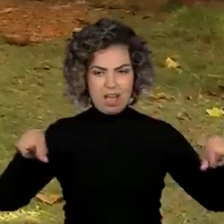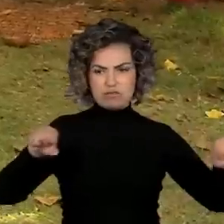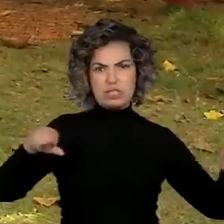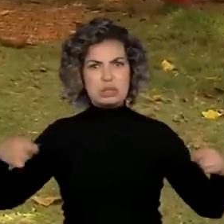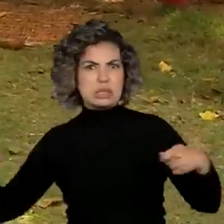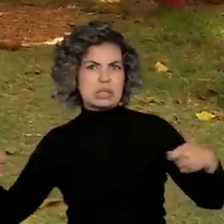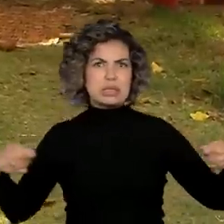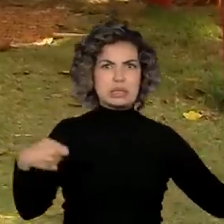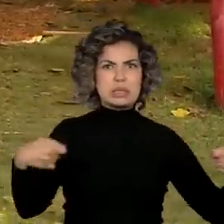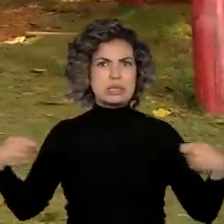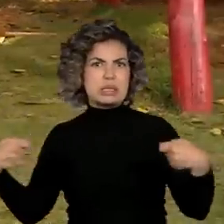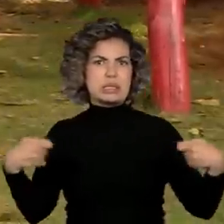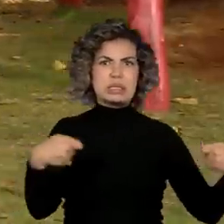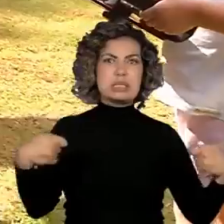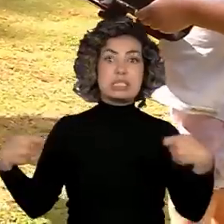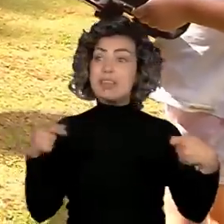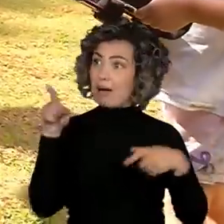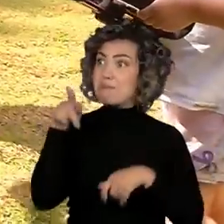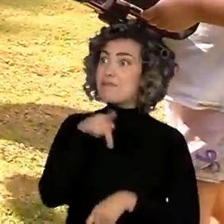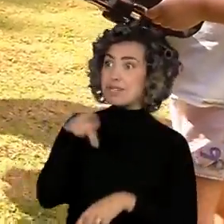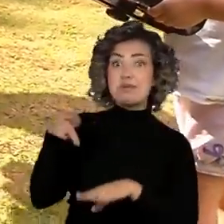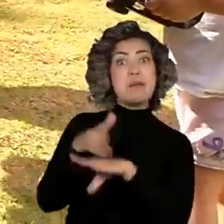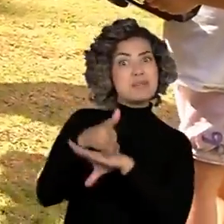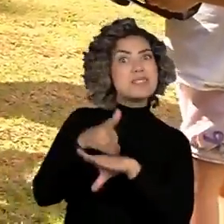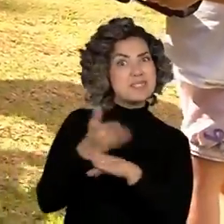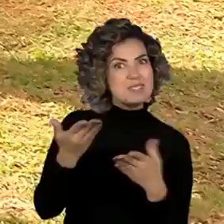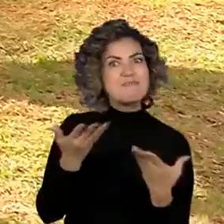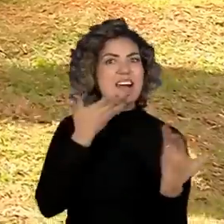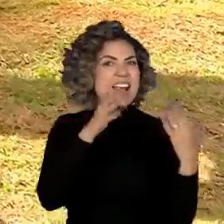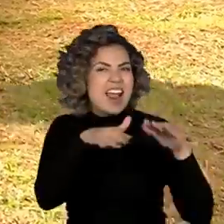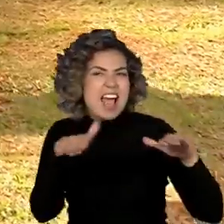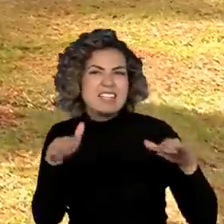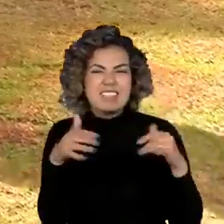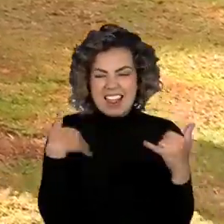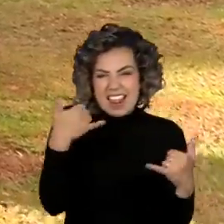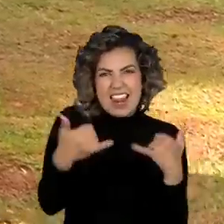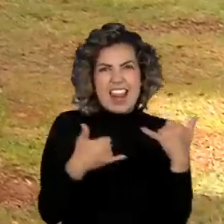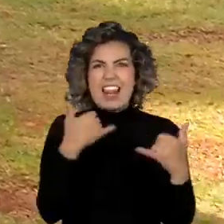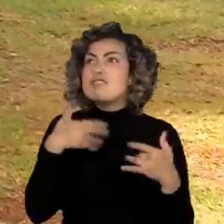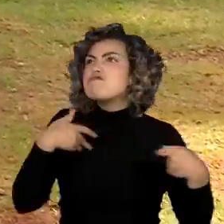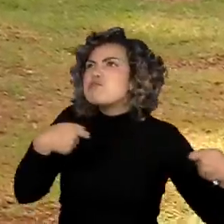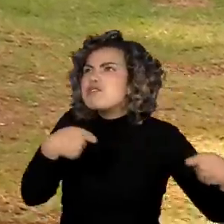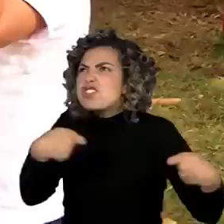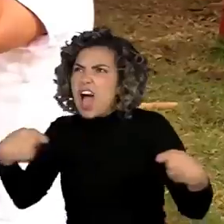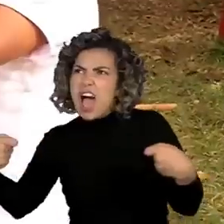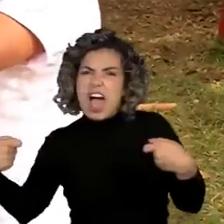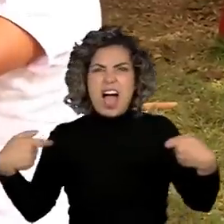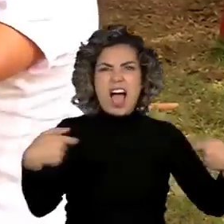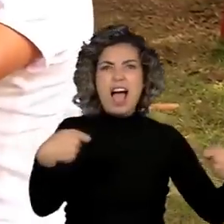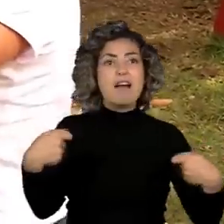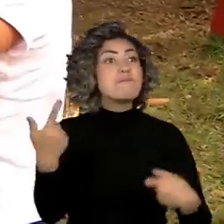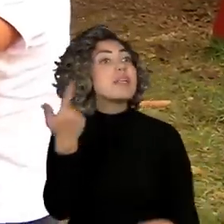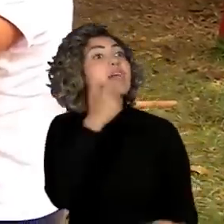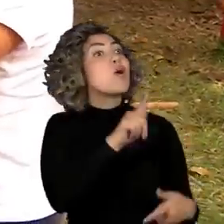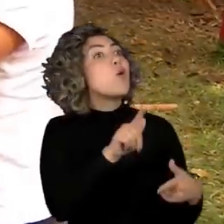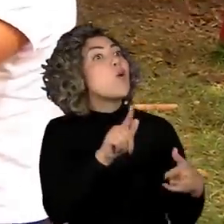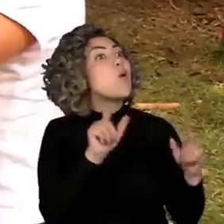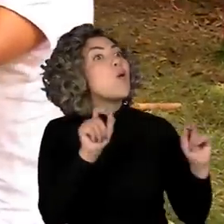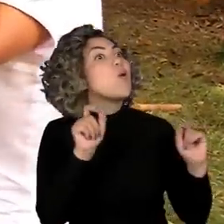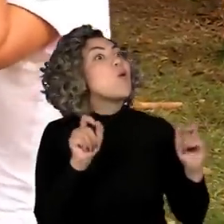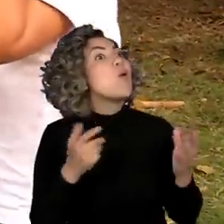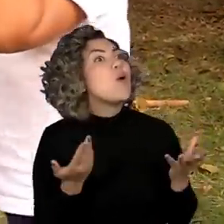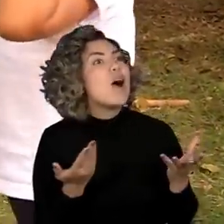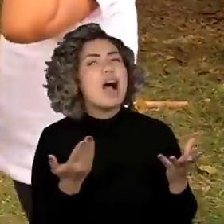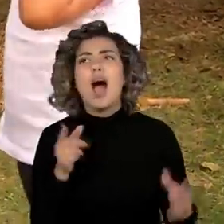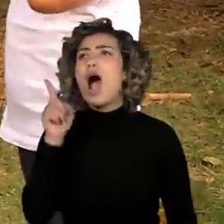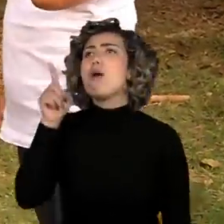até as professoras entram na brincadeira junto com as crianças, né? Ai, Eloísa, força! Quem ganhou? É,